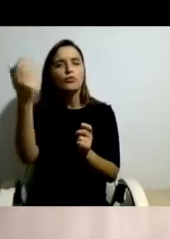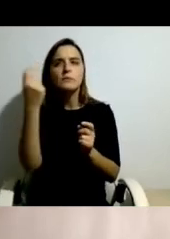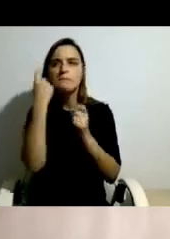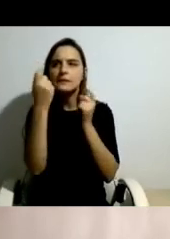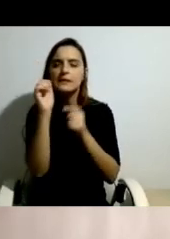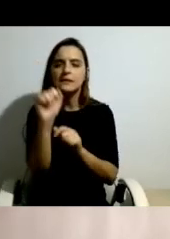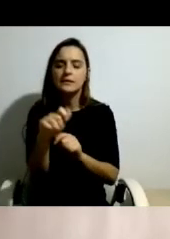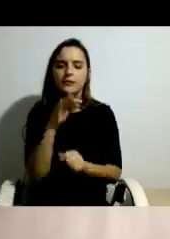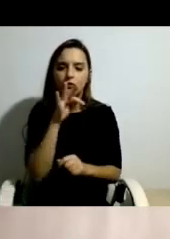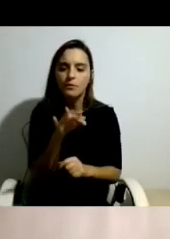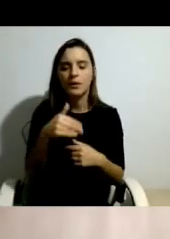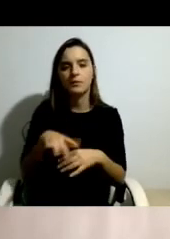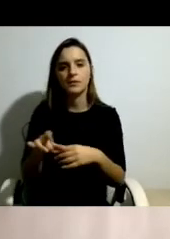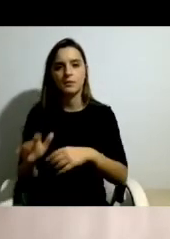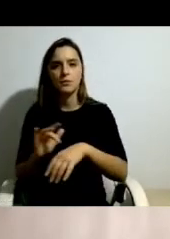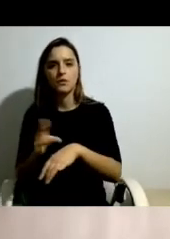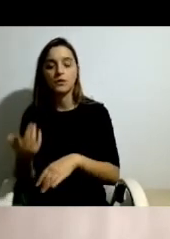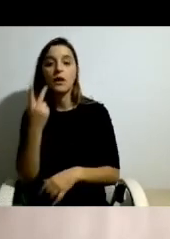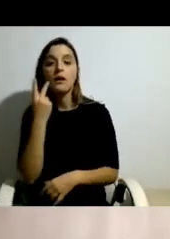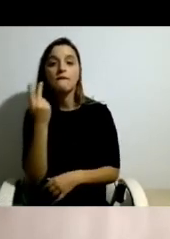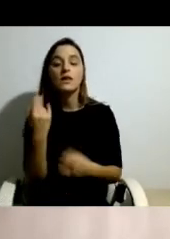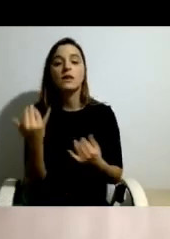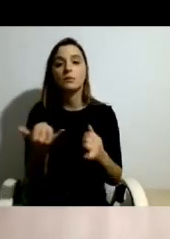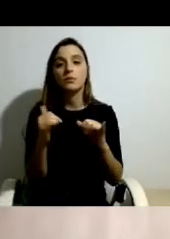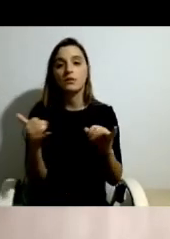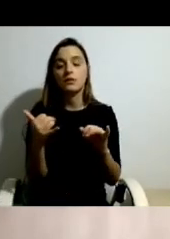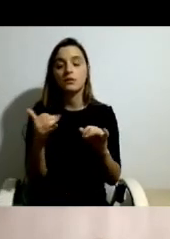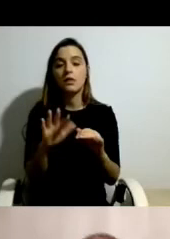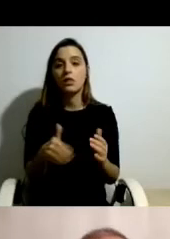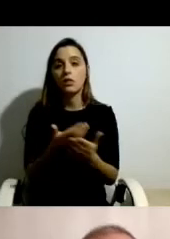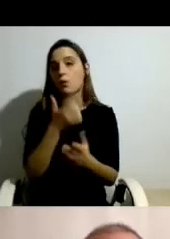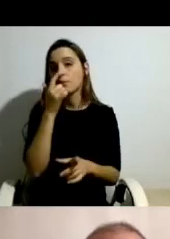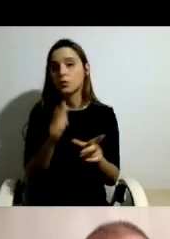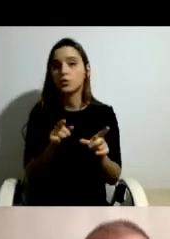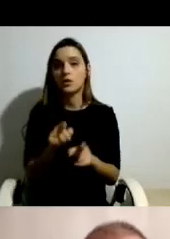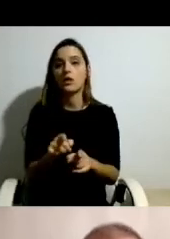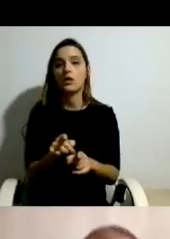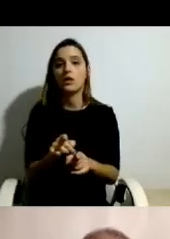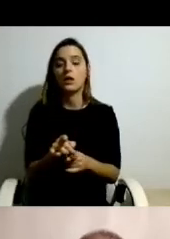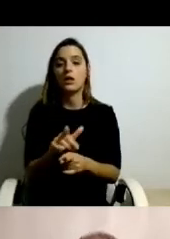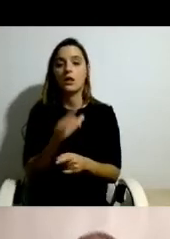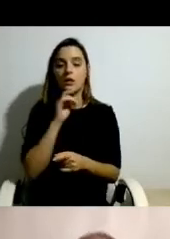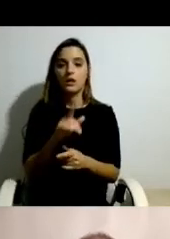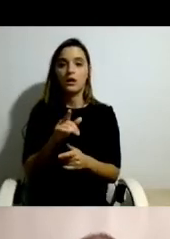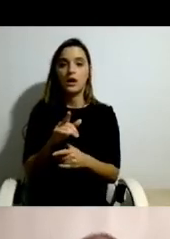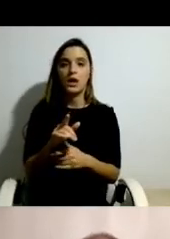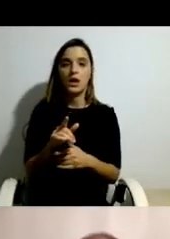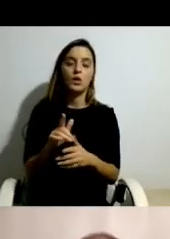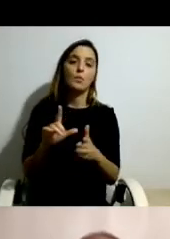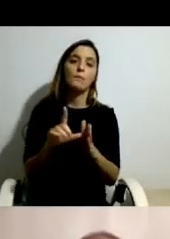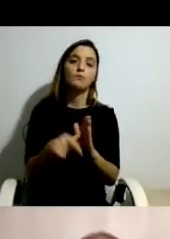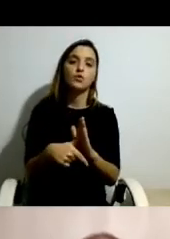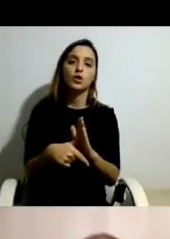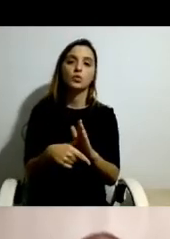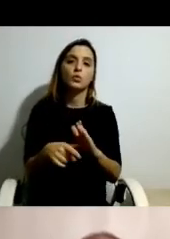profissionais. A vida independente veio permitir que estas pessoas passassem a projetar, a criar sonhos